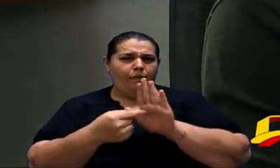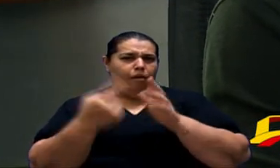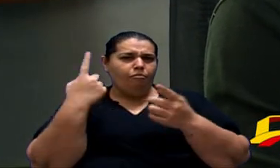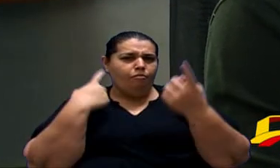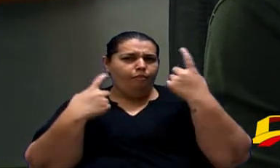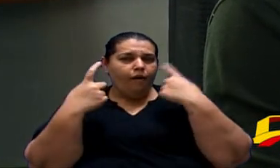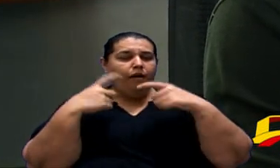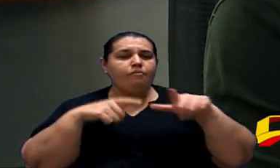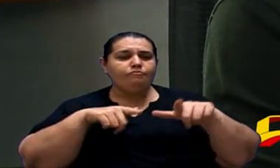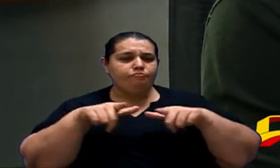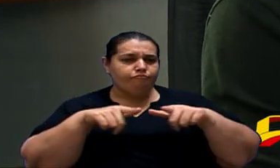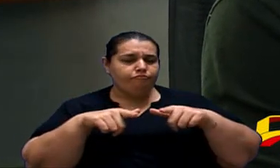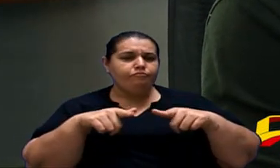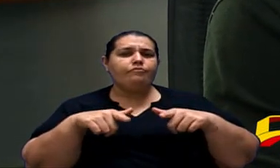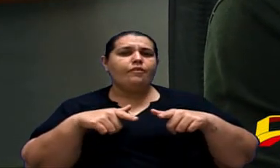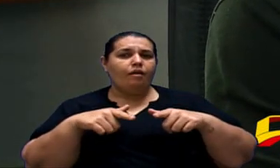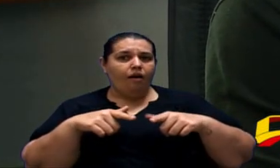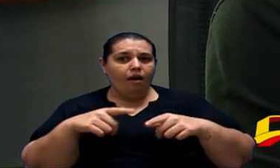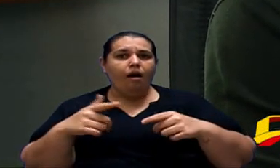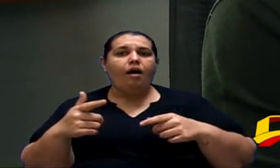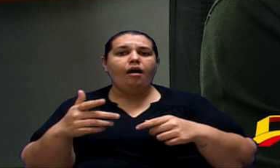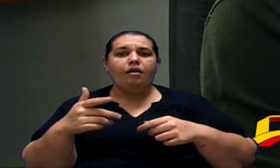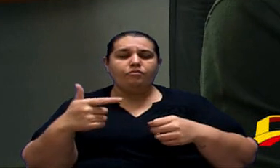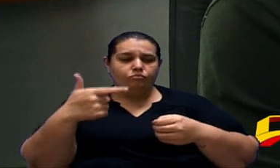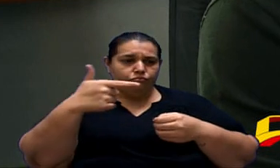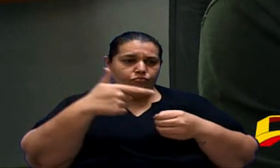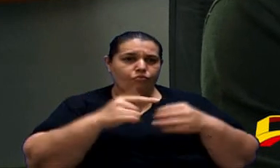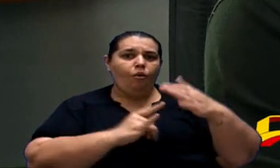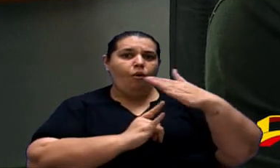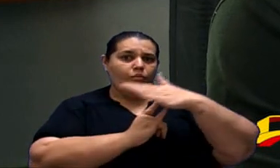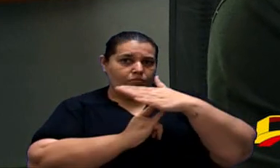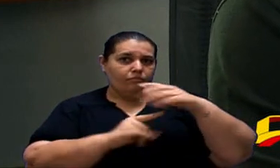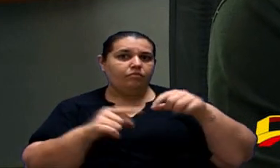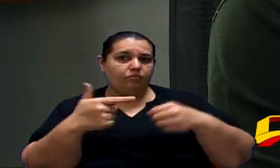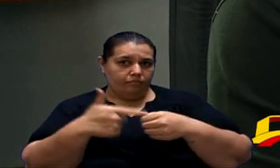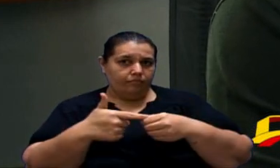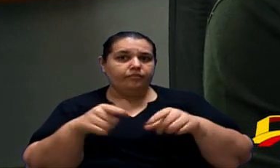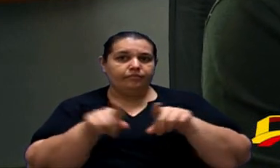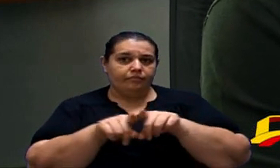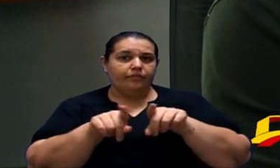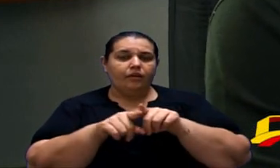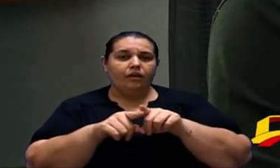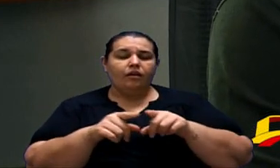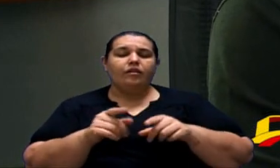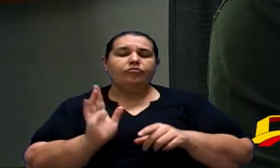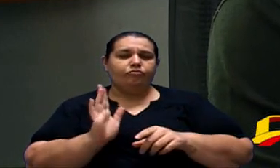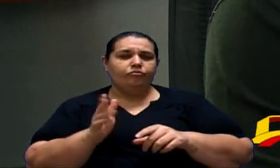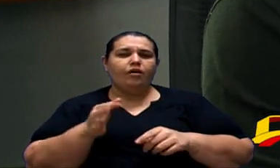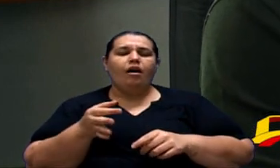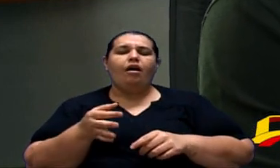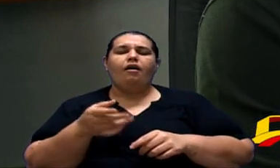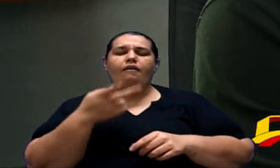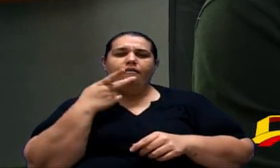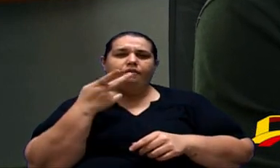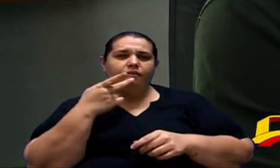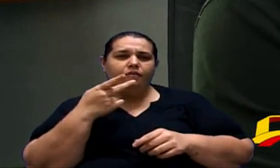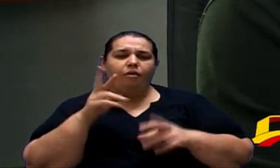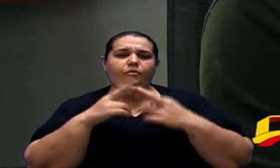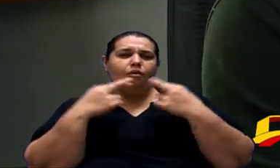empregabilidade dos postos de gasolina tanto que ele ele citou aqui em algumas ordinárias